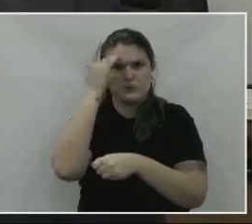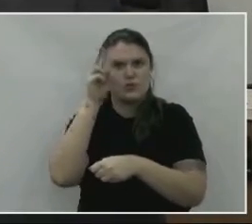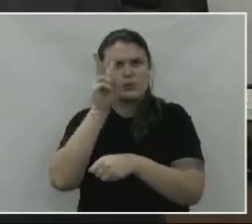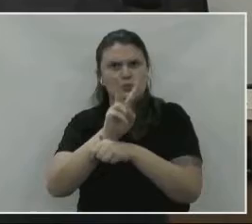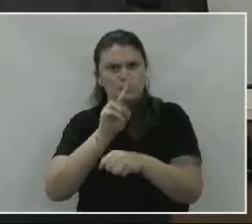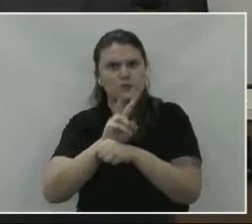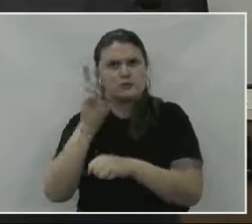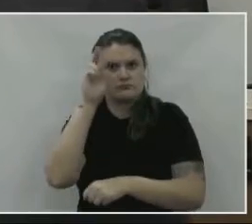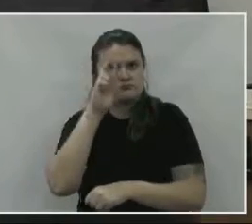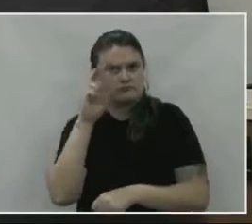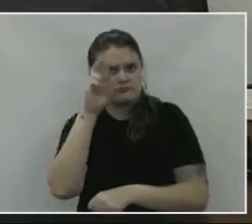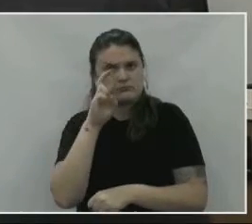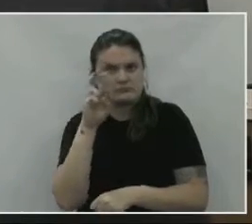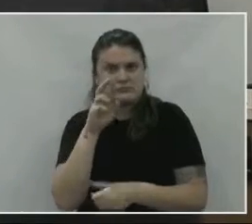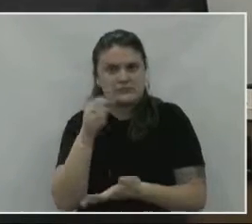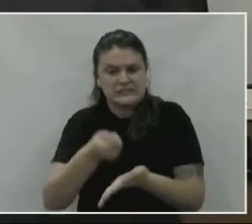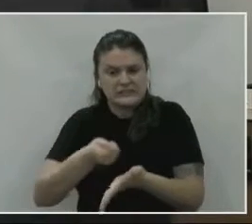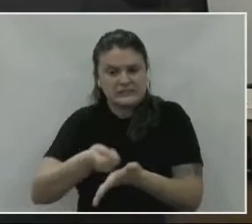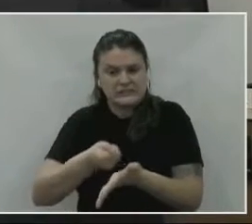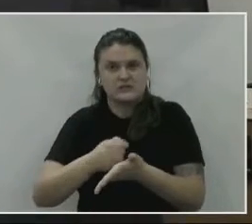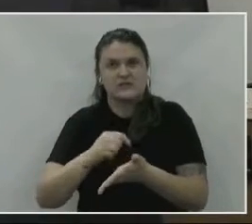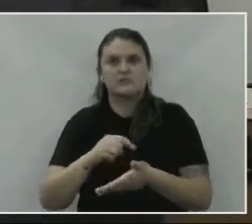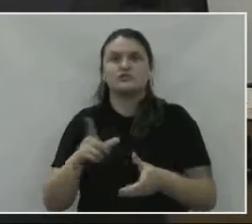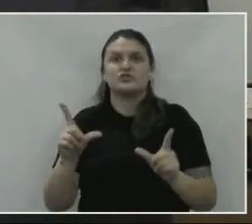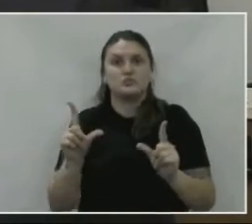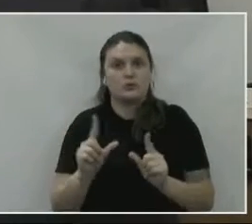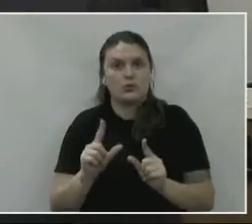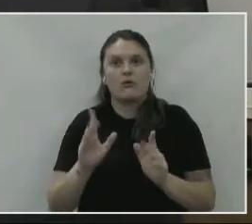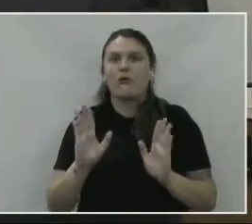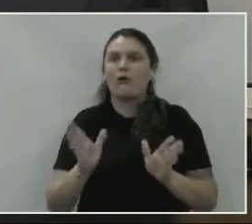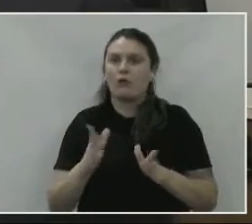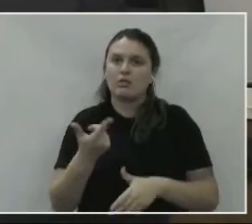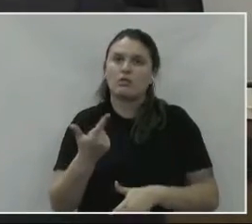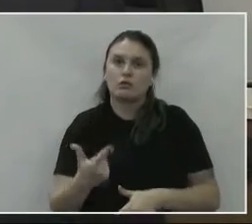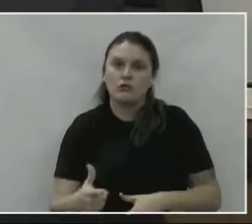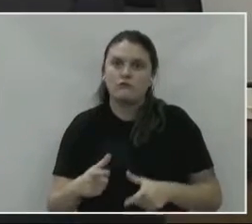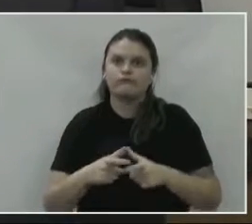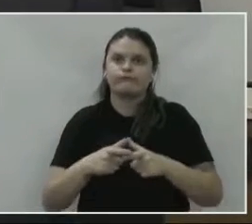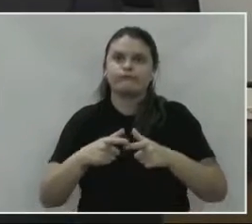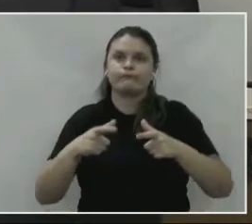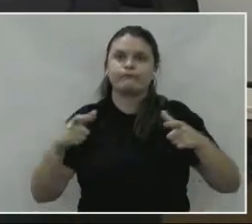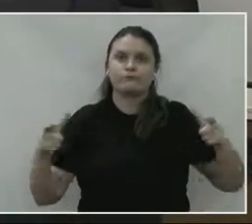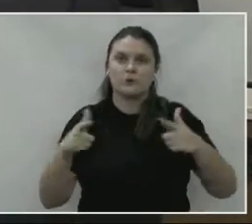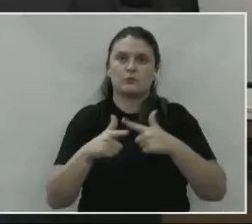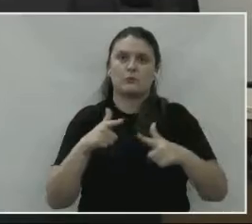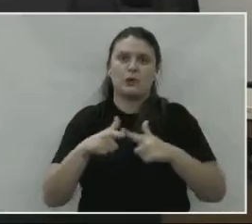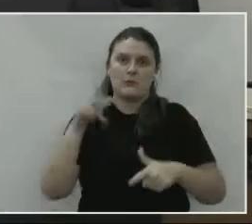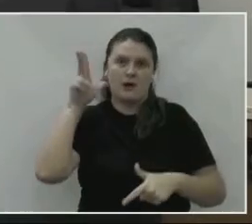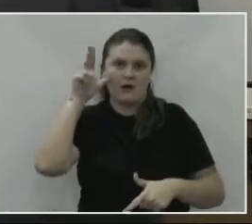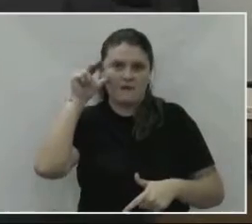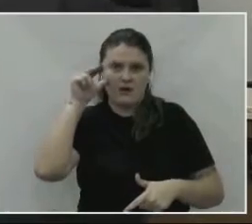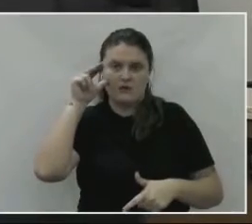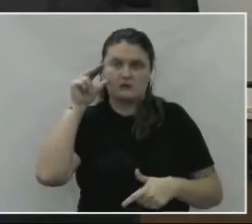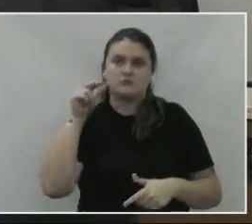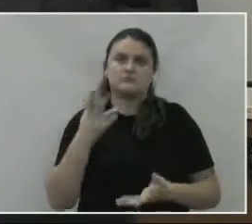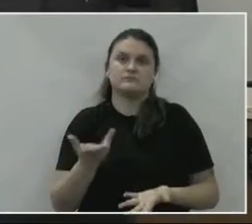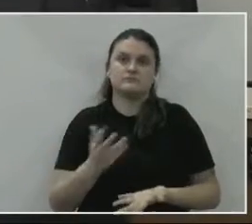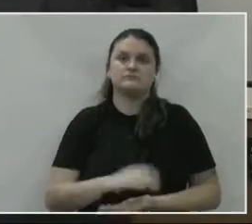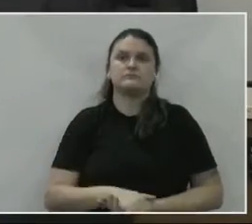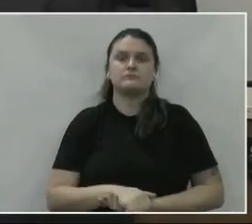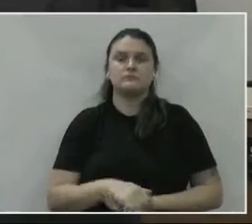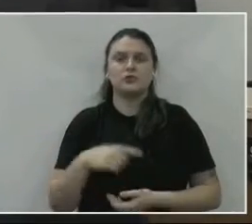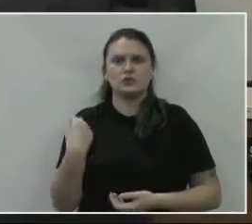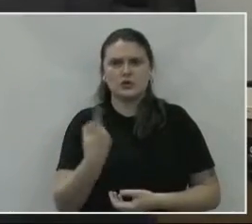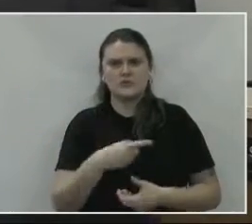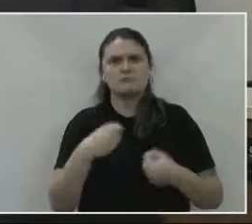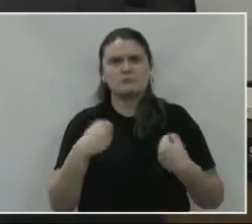fiscalização mais efetiva em cima disso, né. Mas não podemos esperar que mais fatalizadas aconteçam, né,